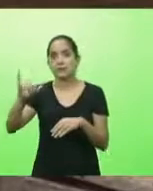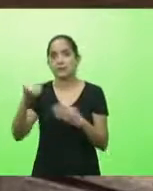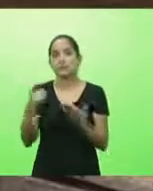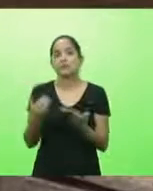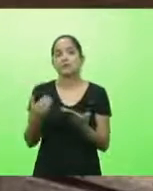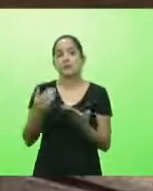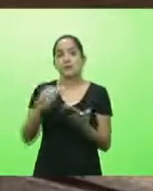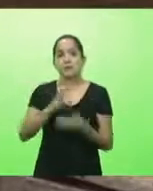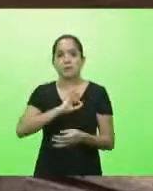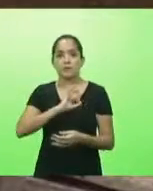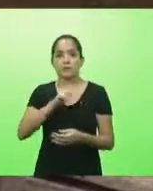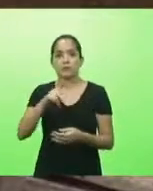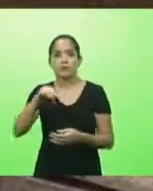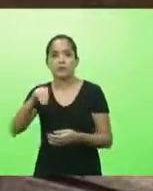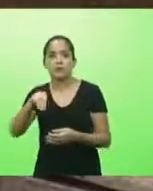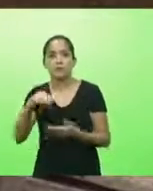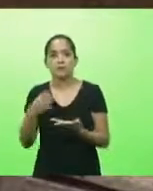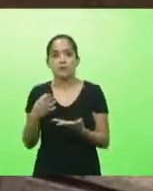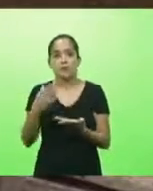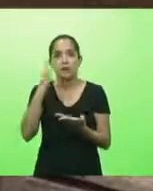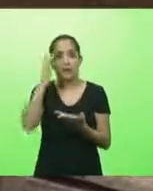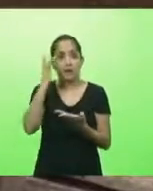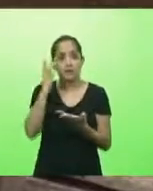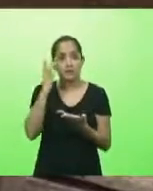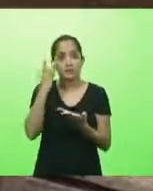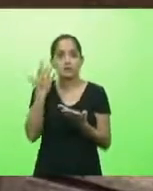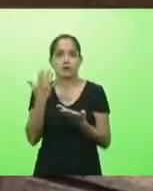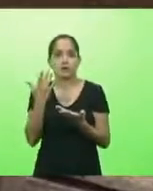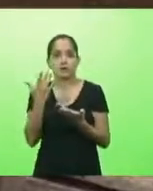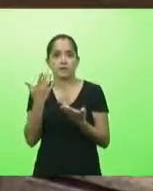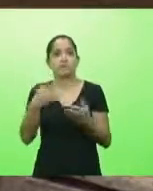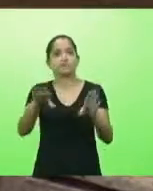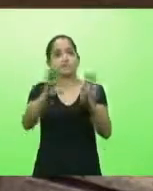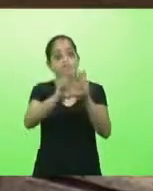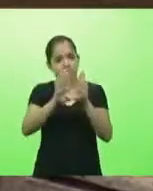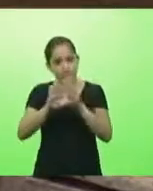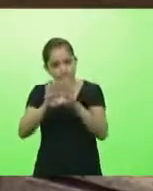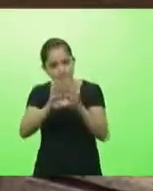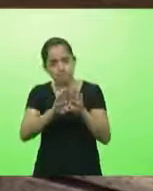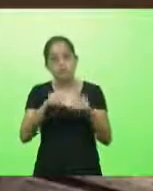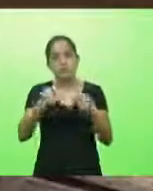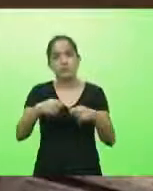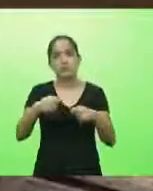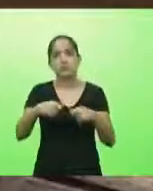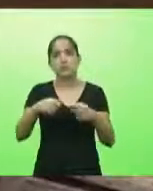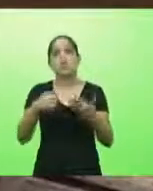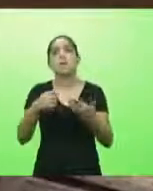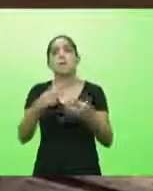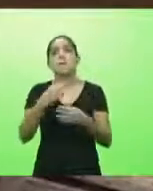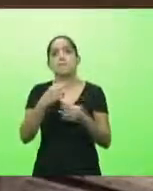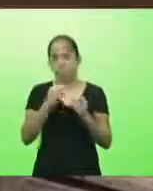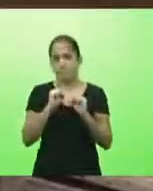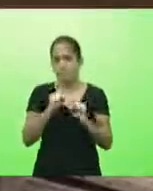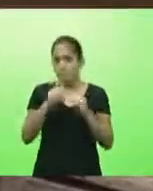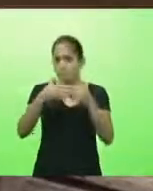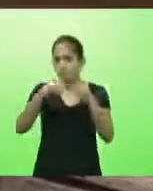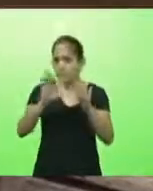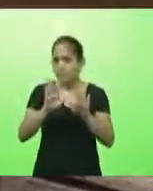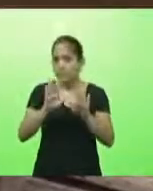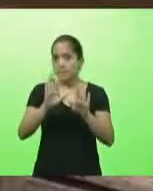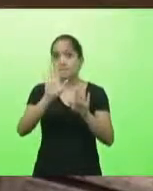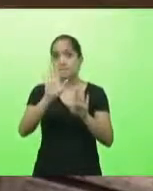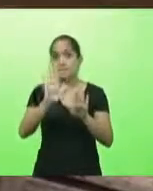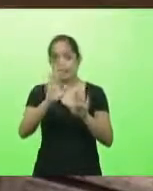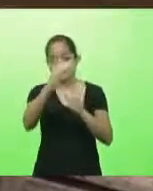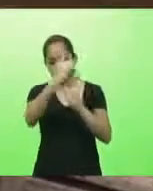militar porque até a polícia achava que a igreja teria que ficar fechada e não a igreja pode estar aberta o que não pode diz o